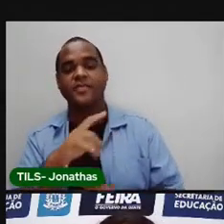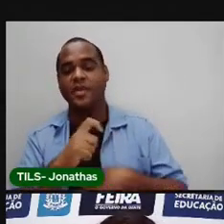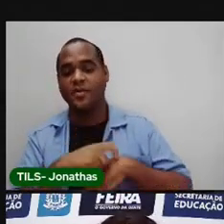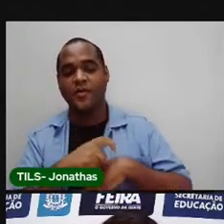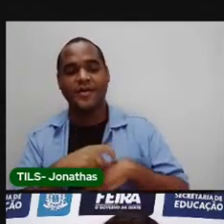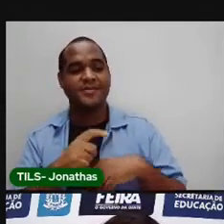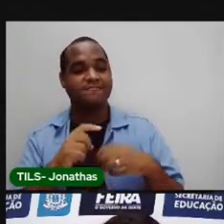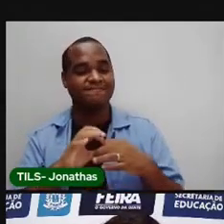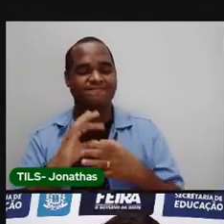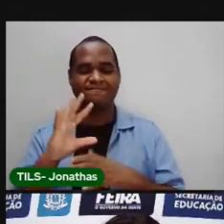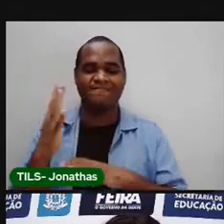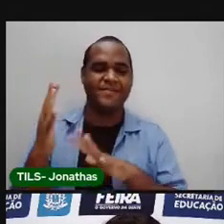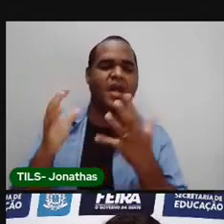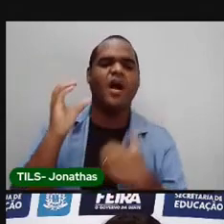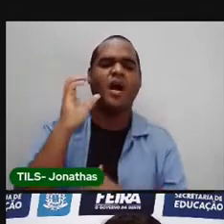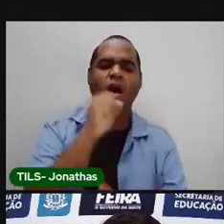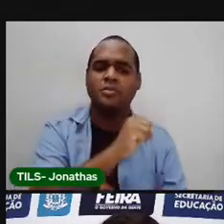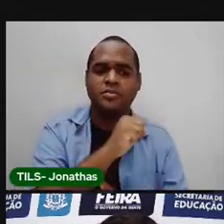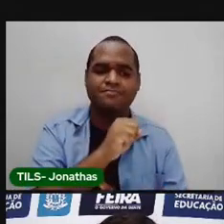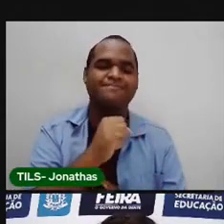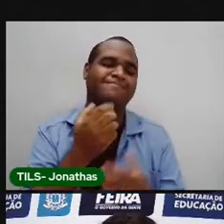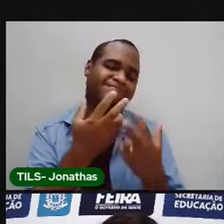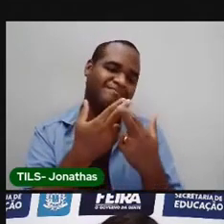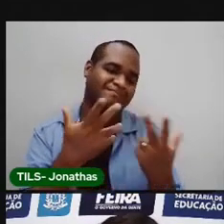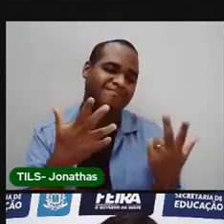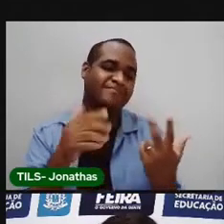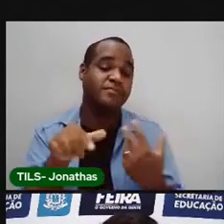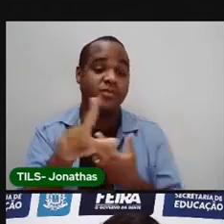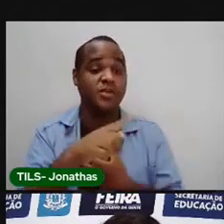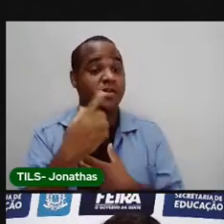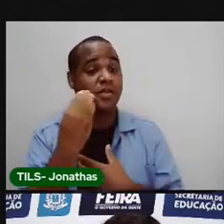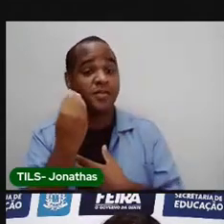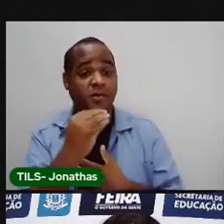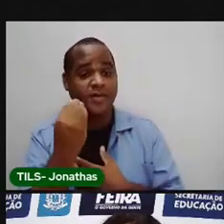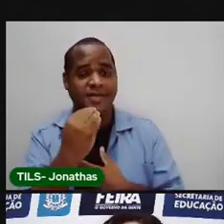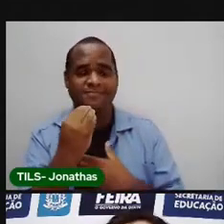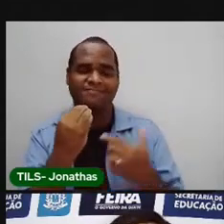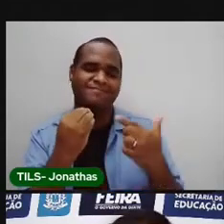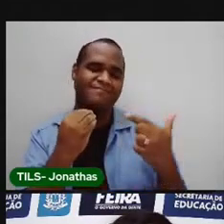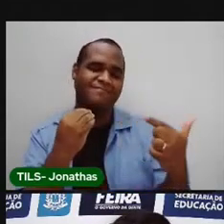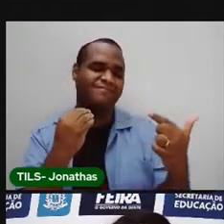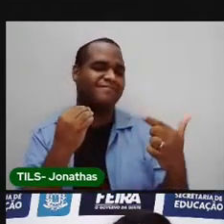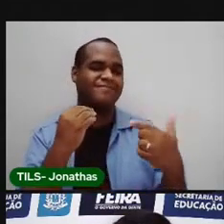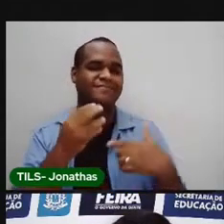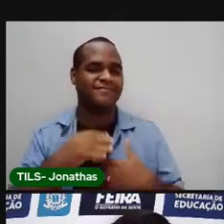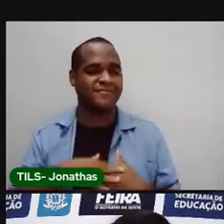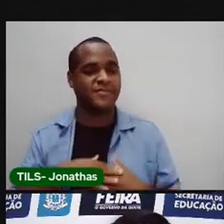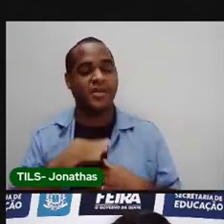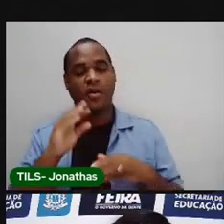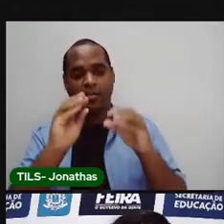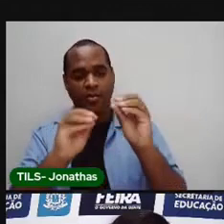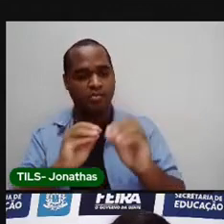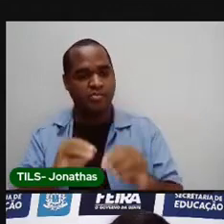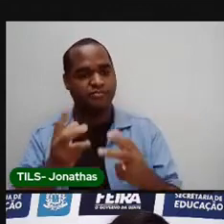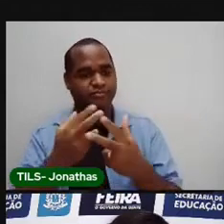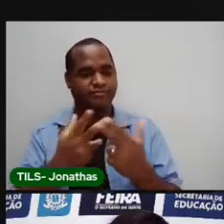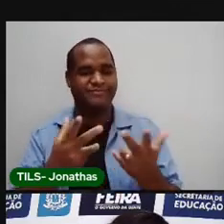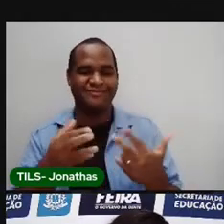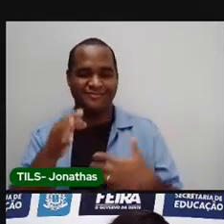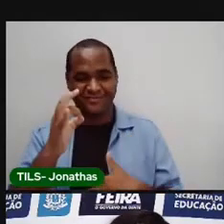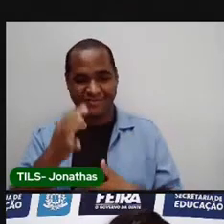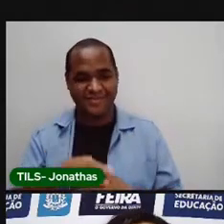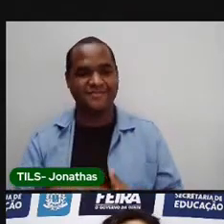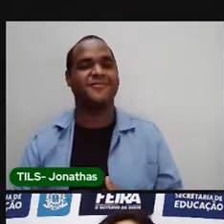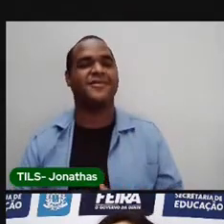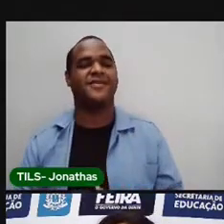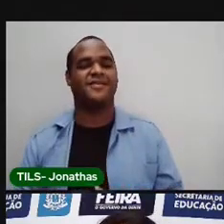passa rápido demais. E às vezes a gente nem aproveita ele. E nem registra. Certo?